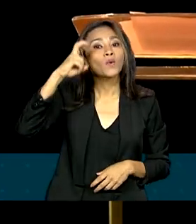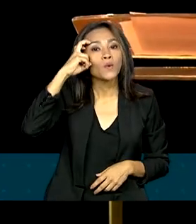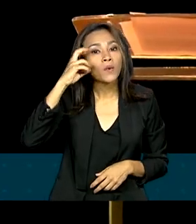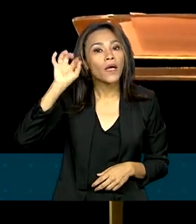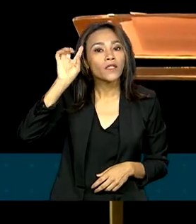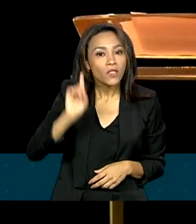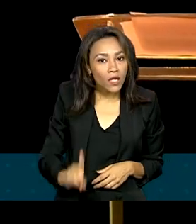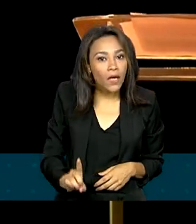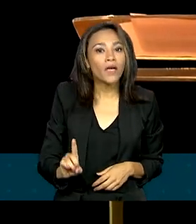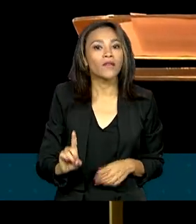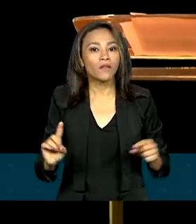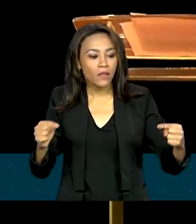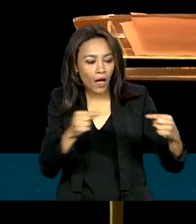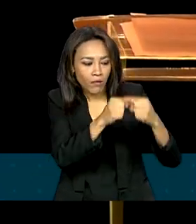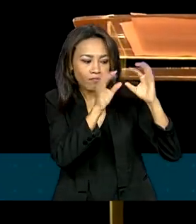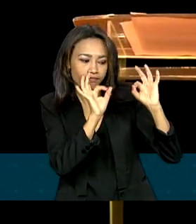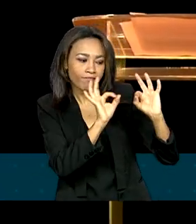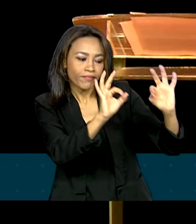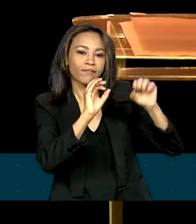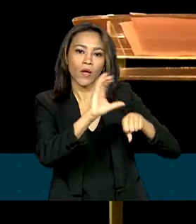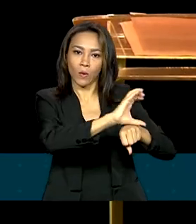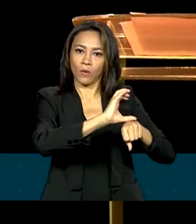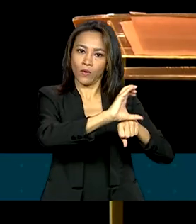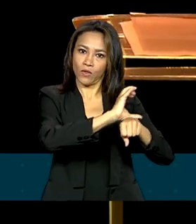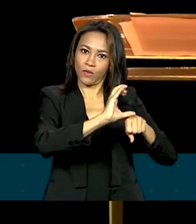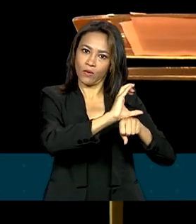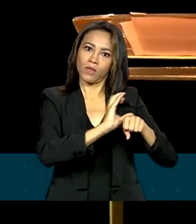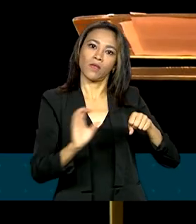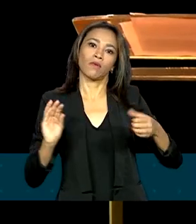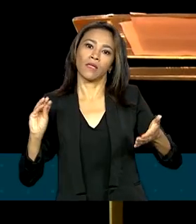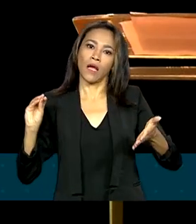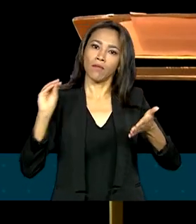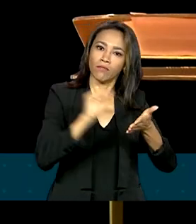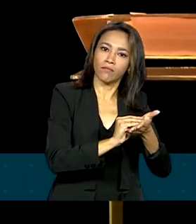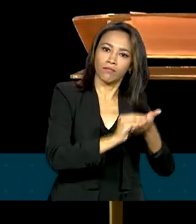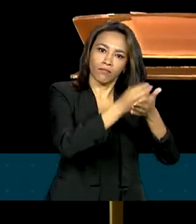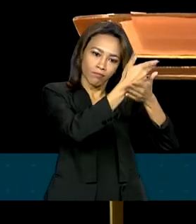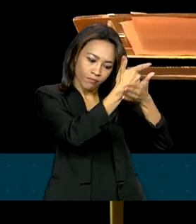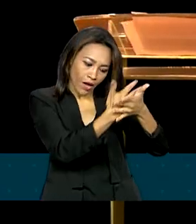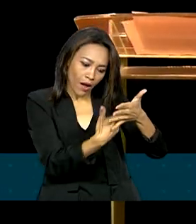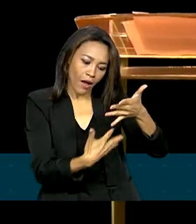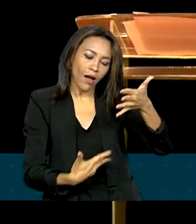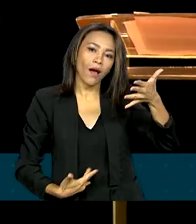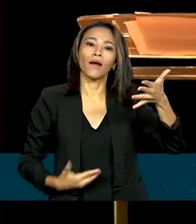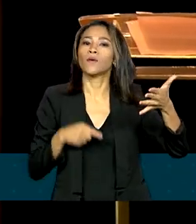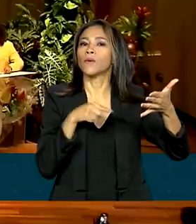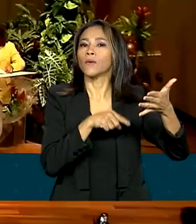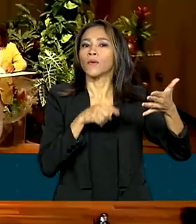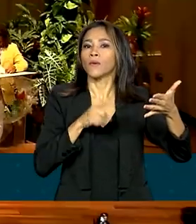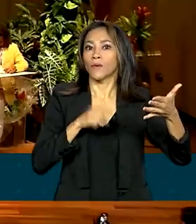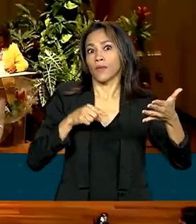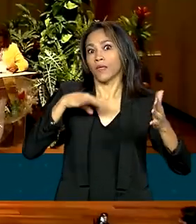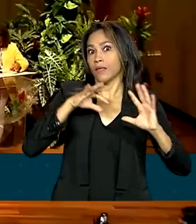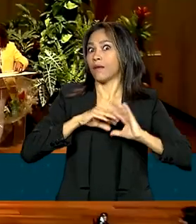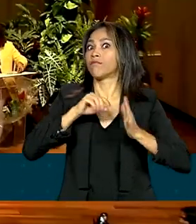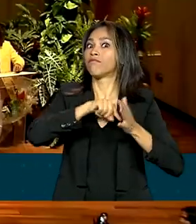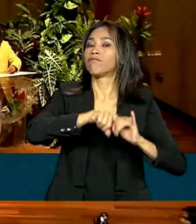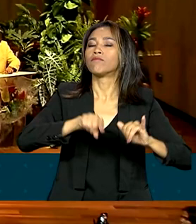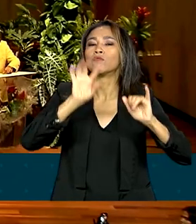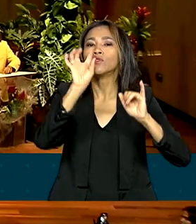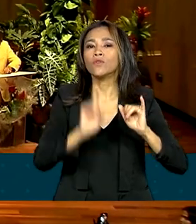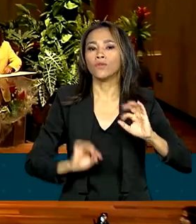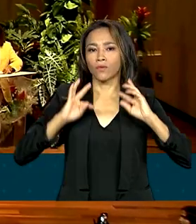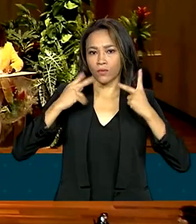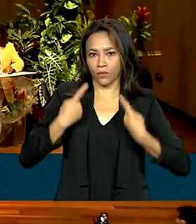um direito previsto na Constituição, na Declaração Universal dos Direitos Humanos. A ministra da